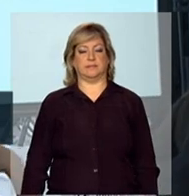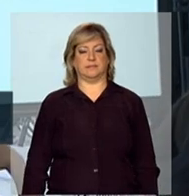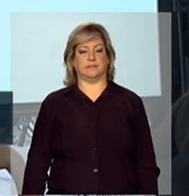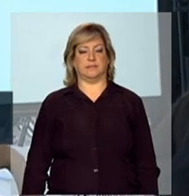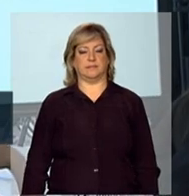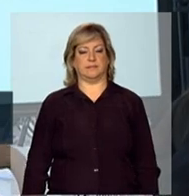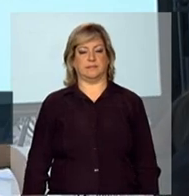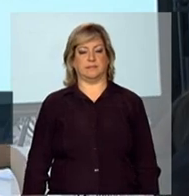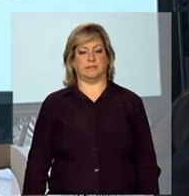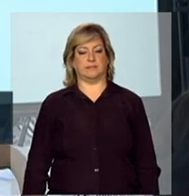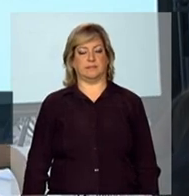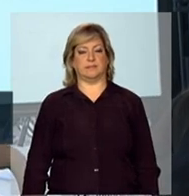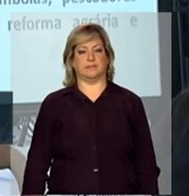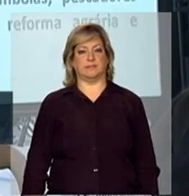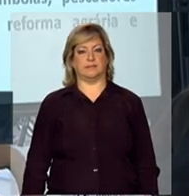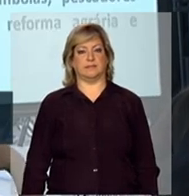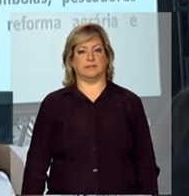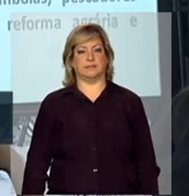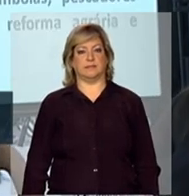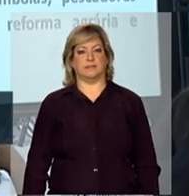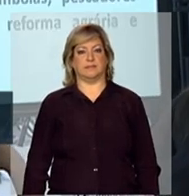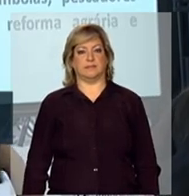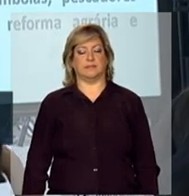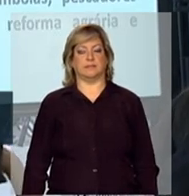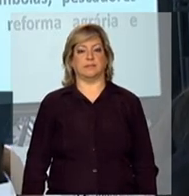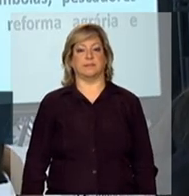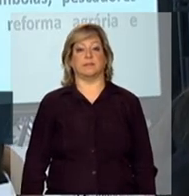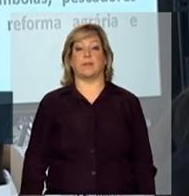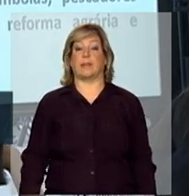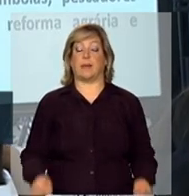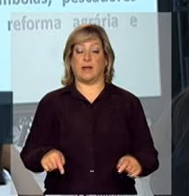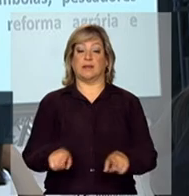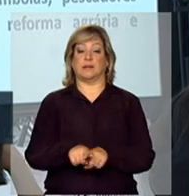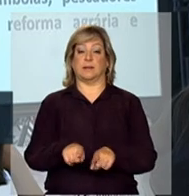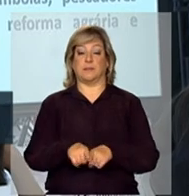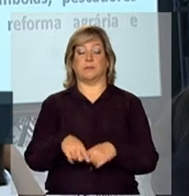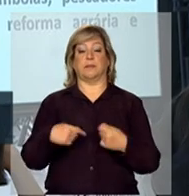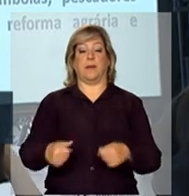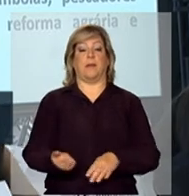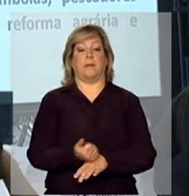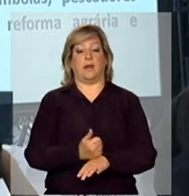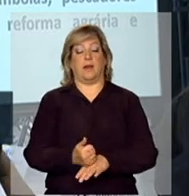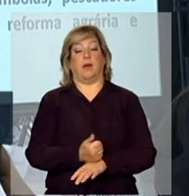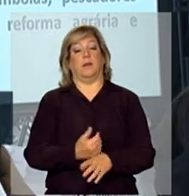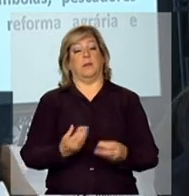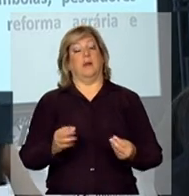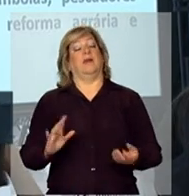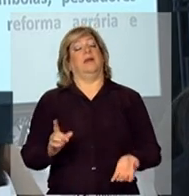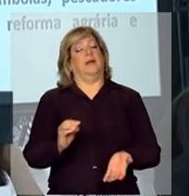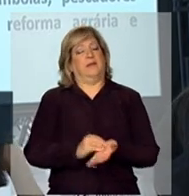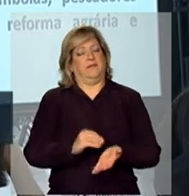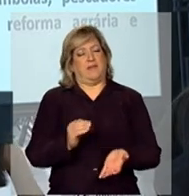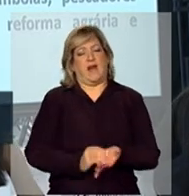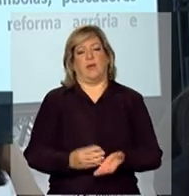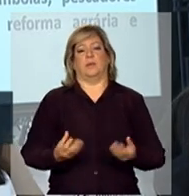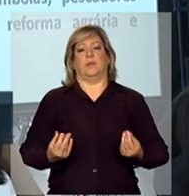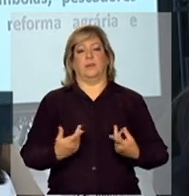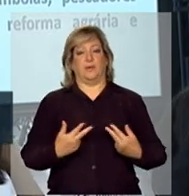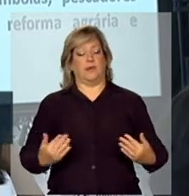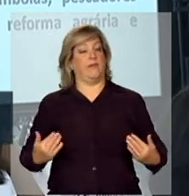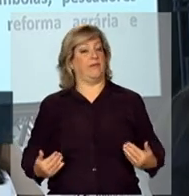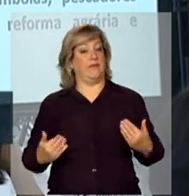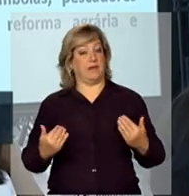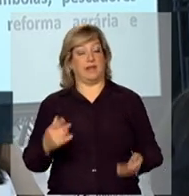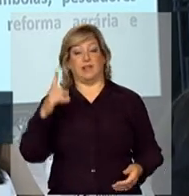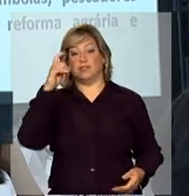Vamos lá. Isso também tem que melhorar muito, também é pouco, também temos que avançar. Vocês sabem como é